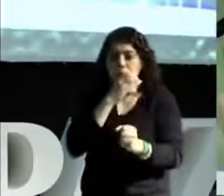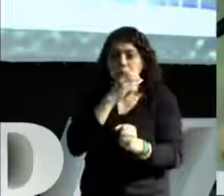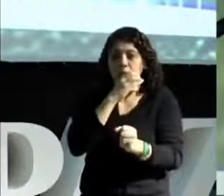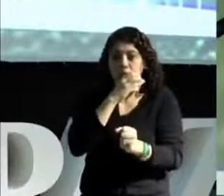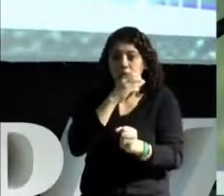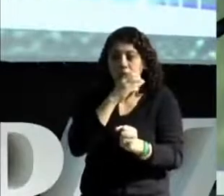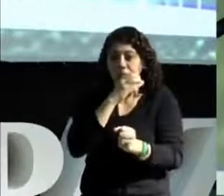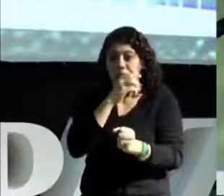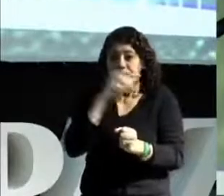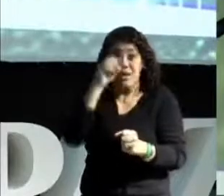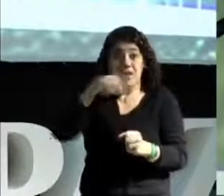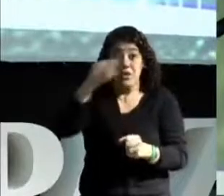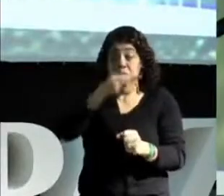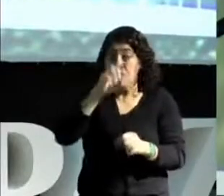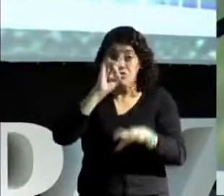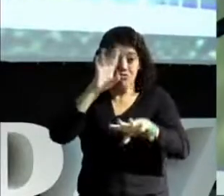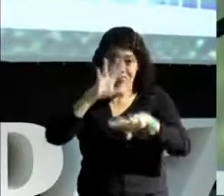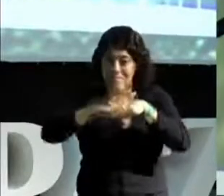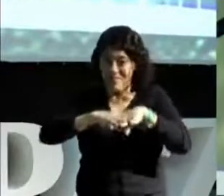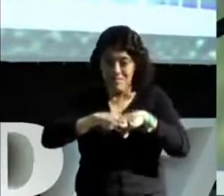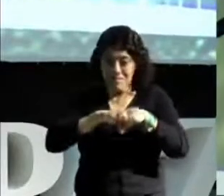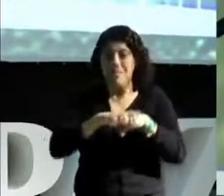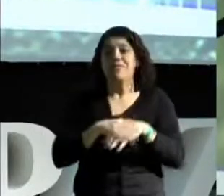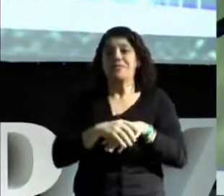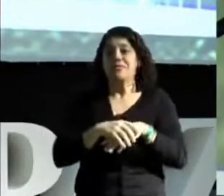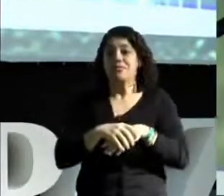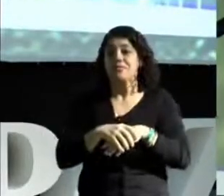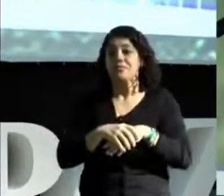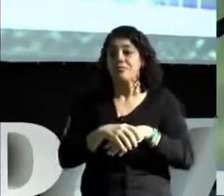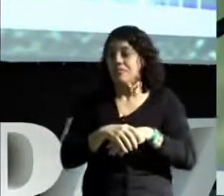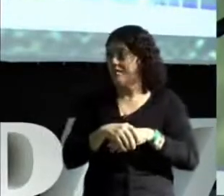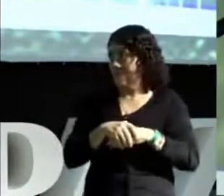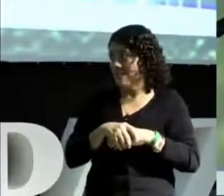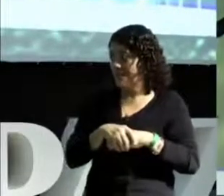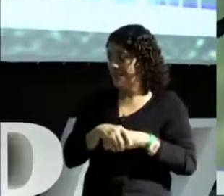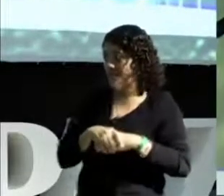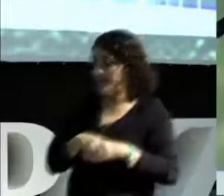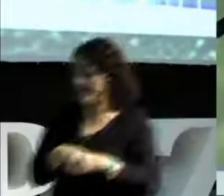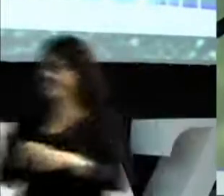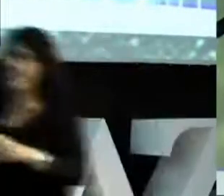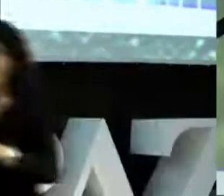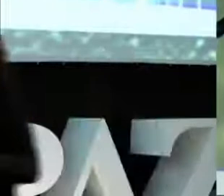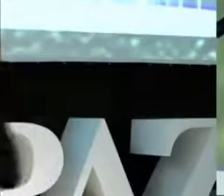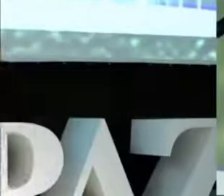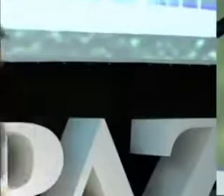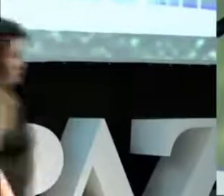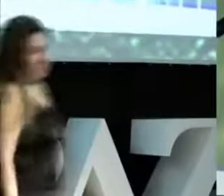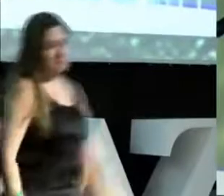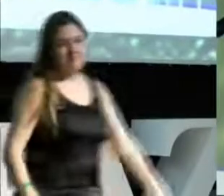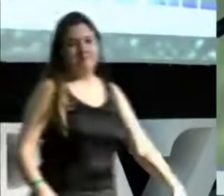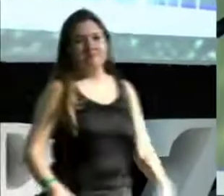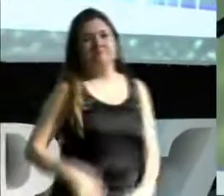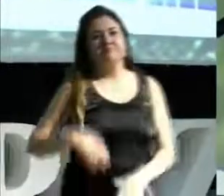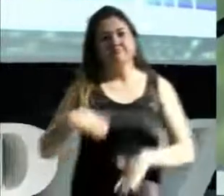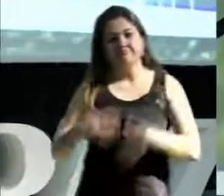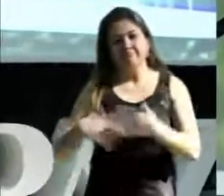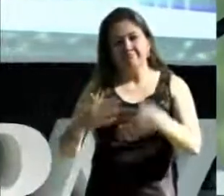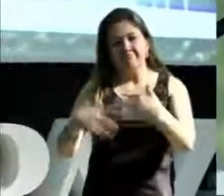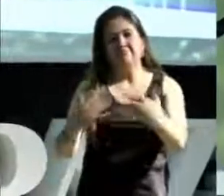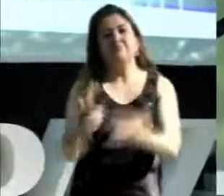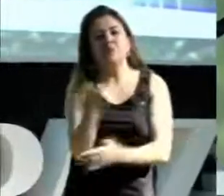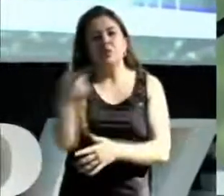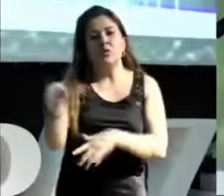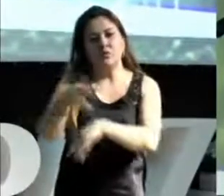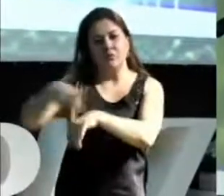foi uma revolução na matemática. Próximo do ano 1000, os muçulmanos criaram, em Bagdá,